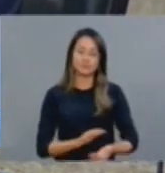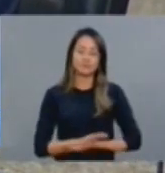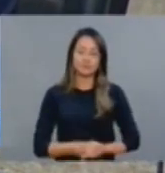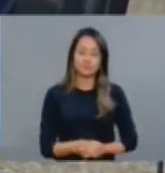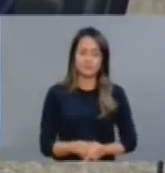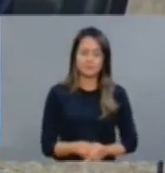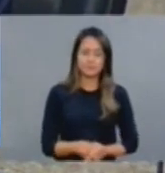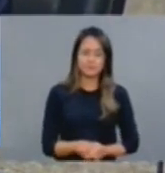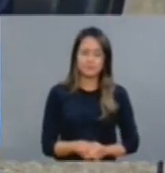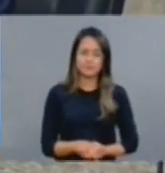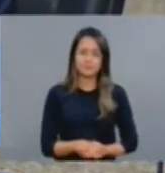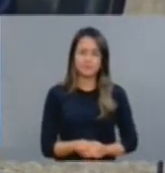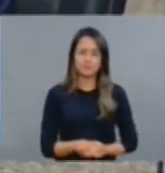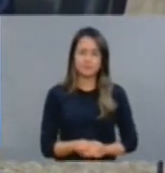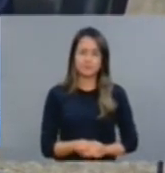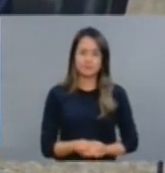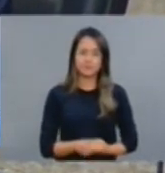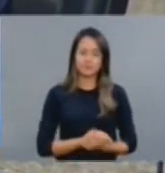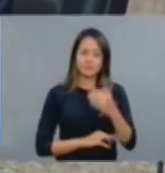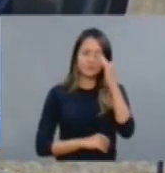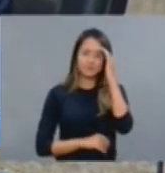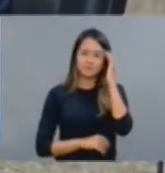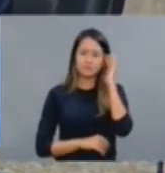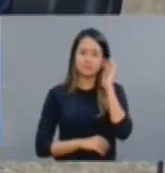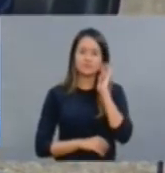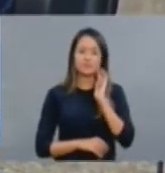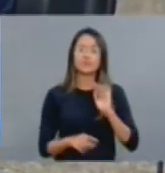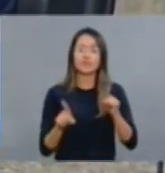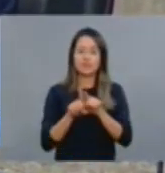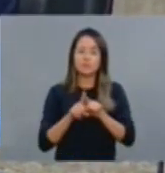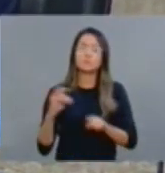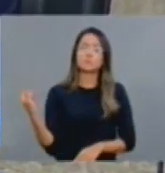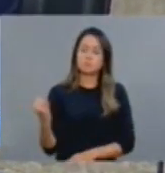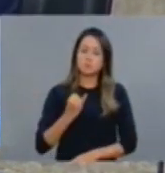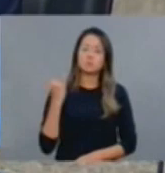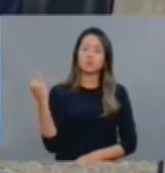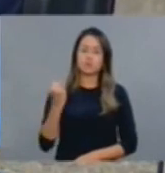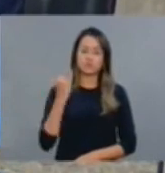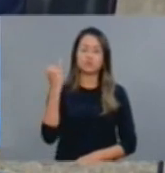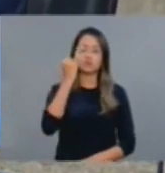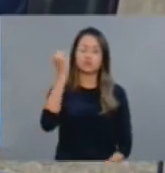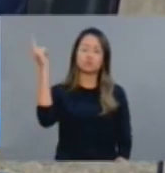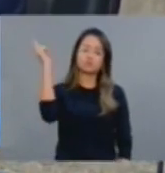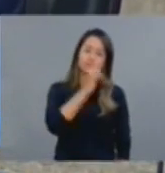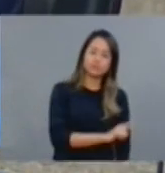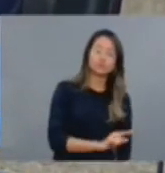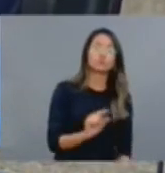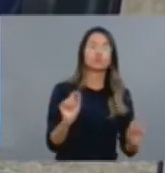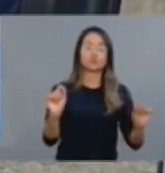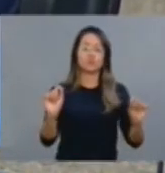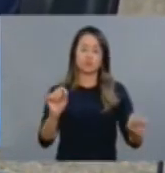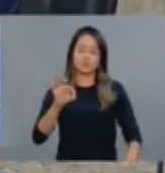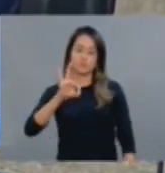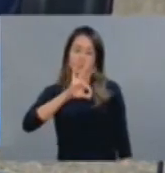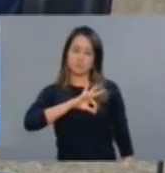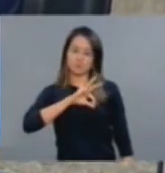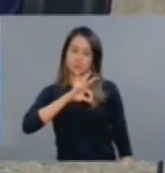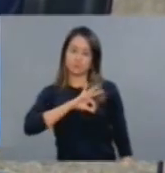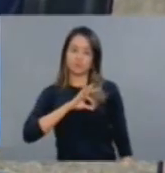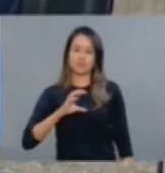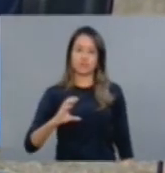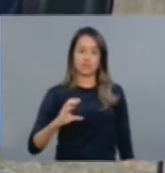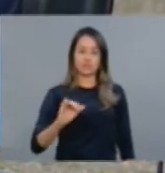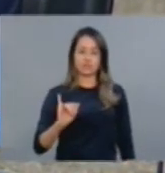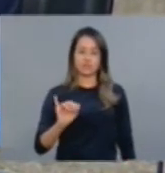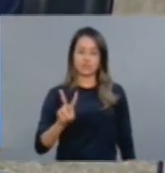ressaltar também a conquista dos policiais civis, que